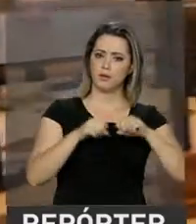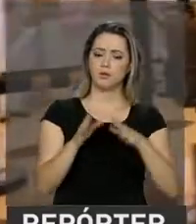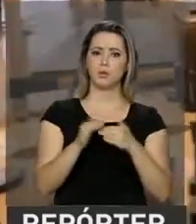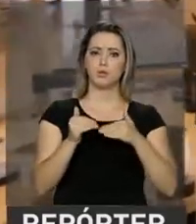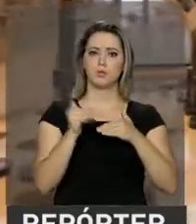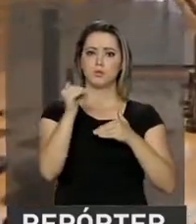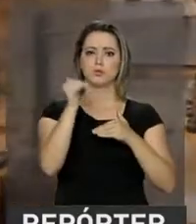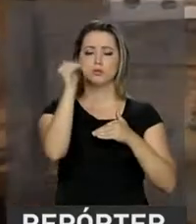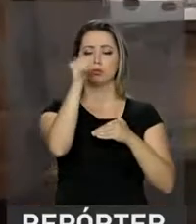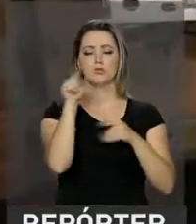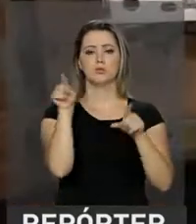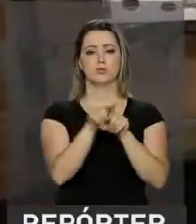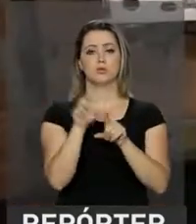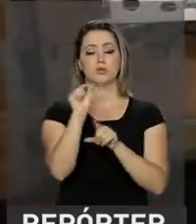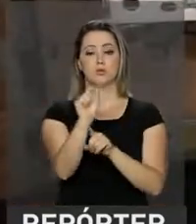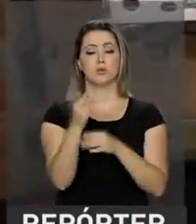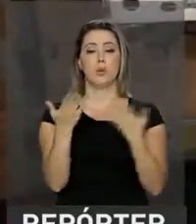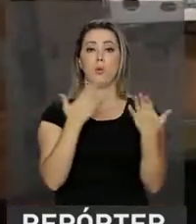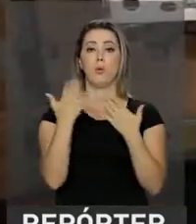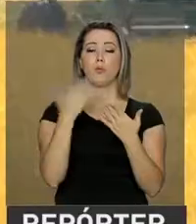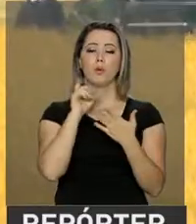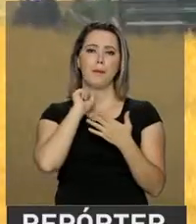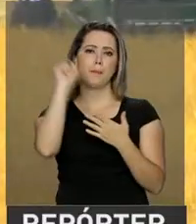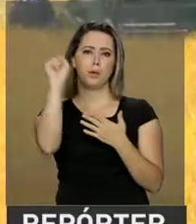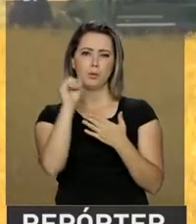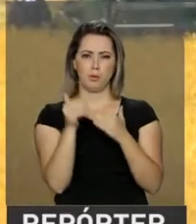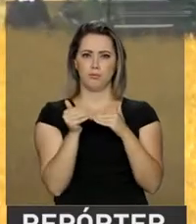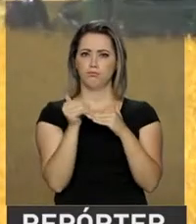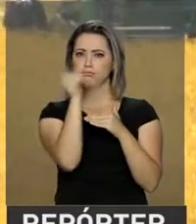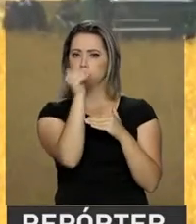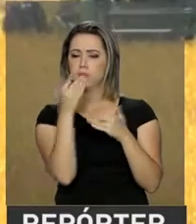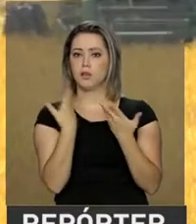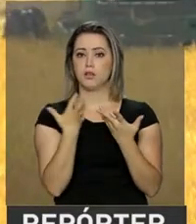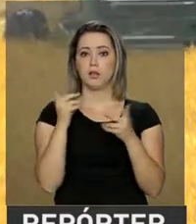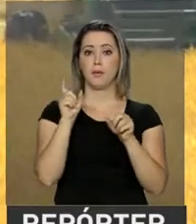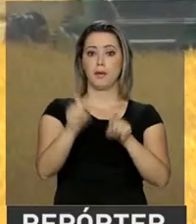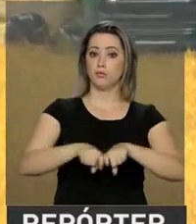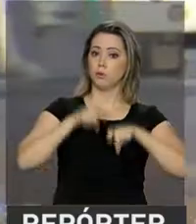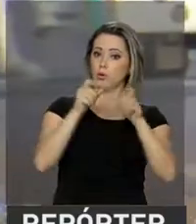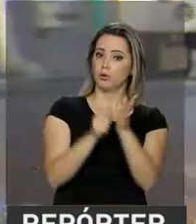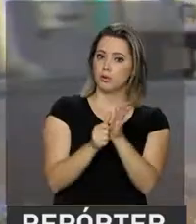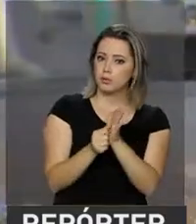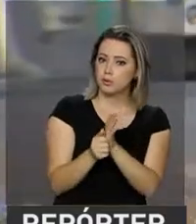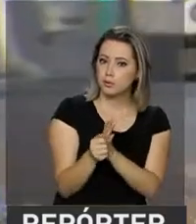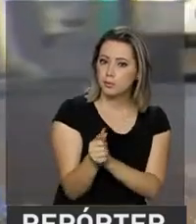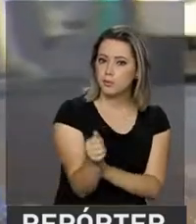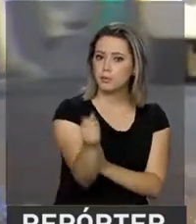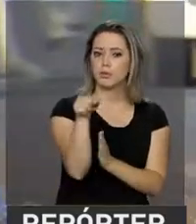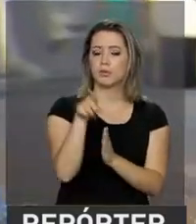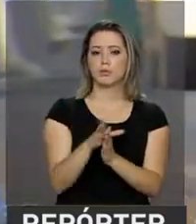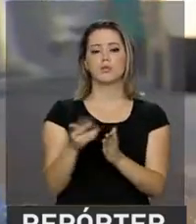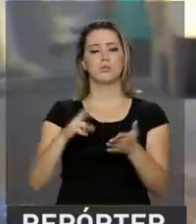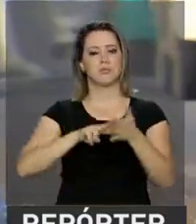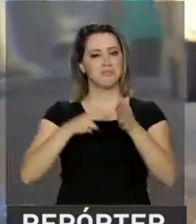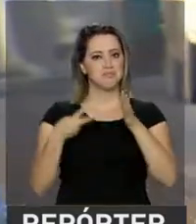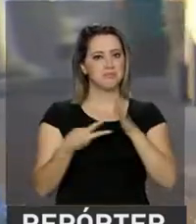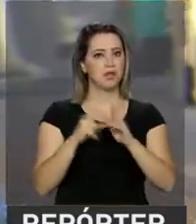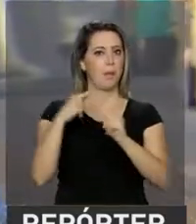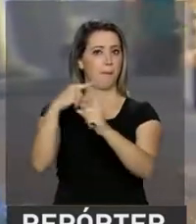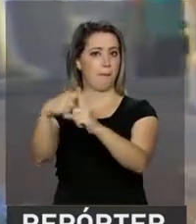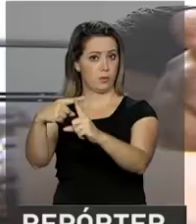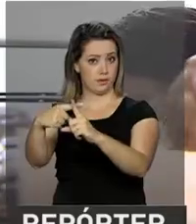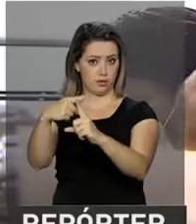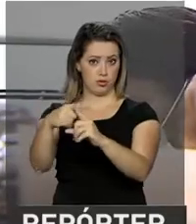1% em abril frente ao mês anterior, além da super safra de grãos, refletiram positivamente no setor de